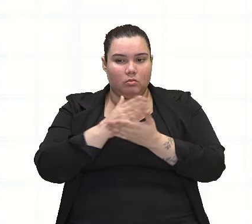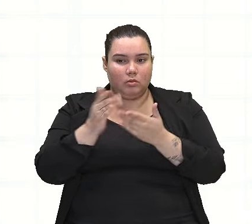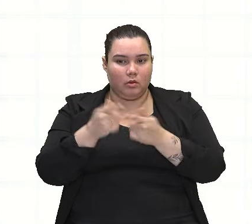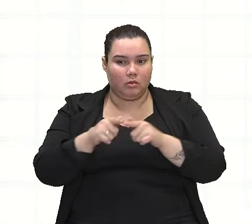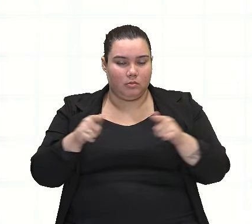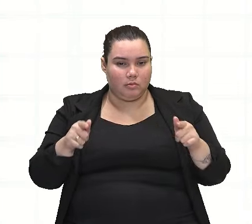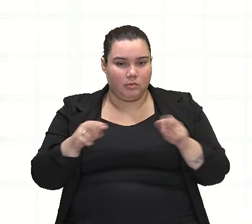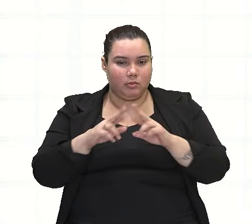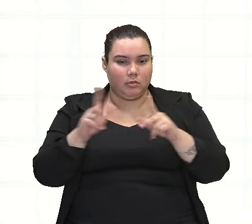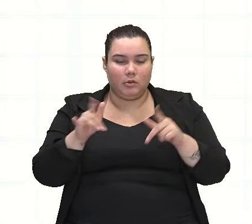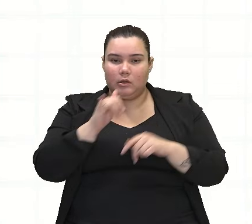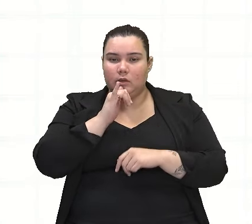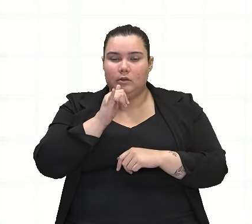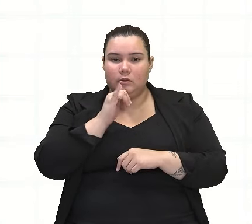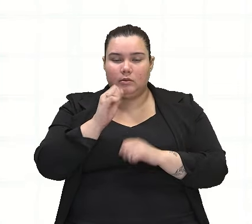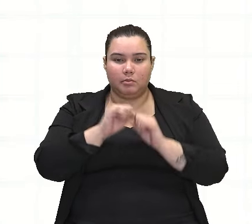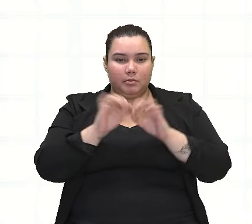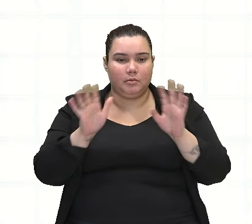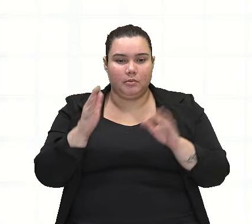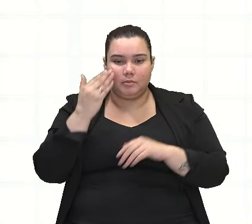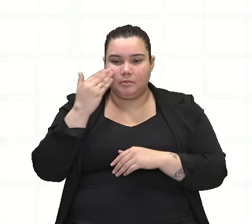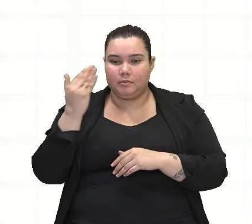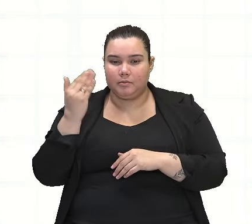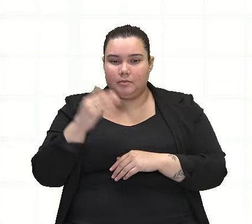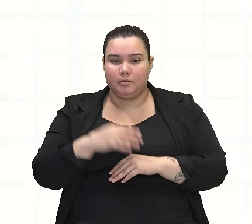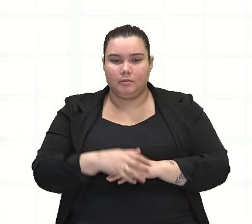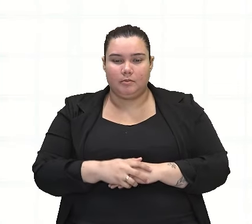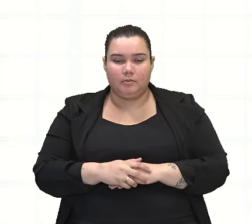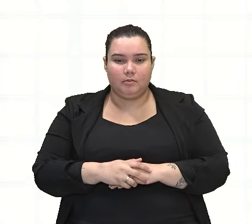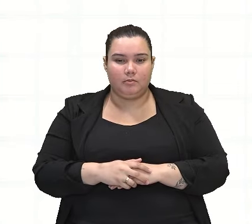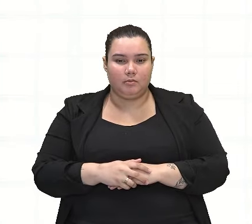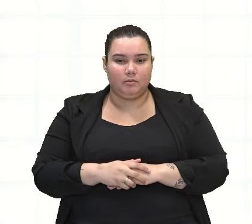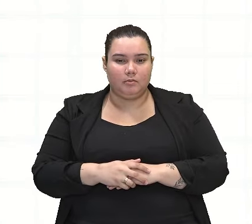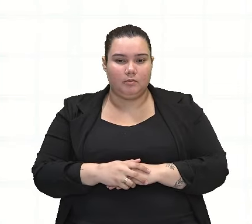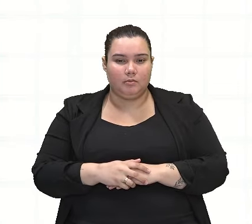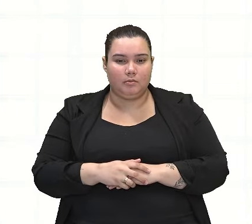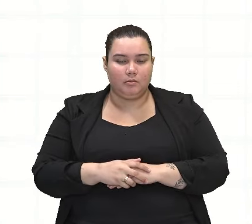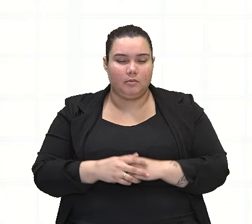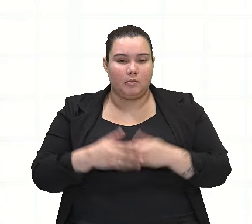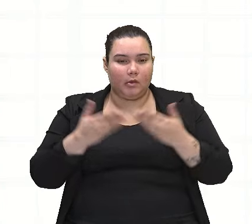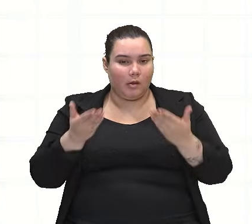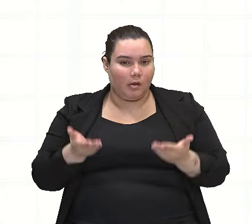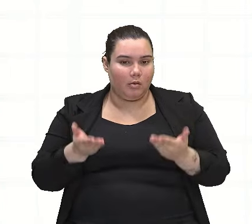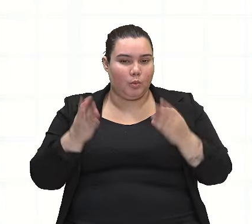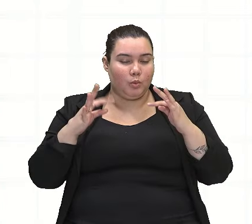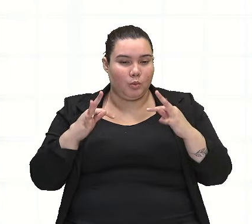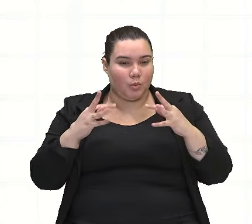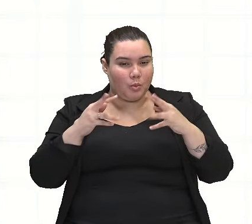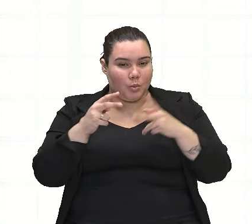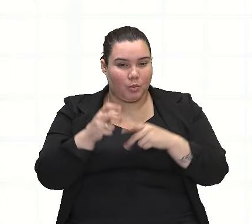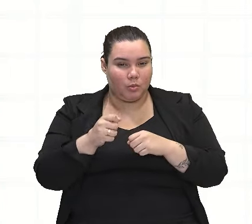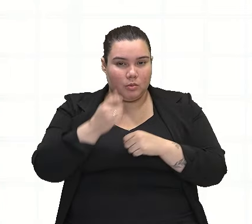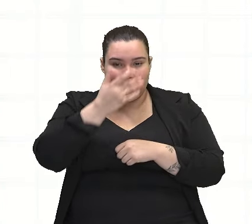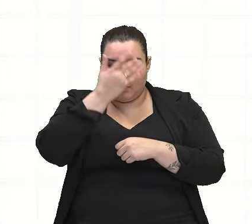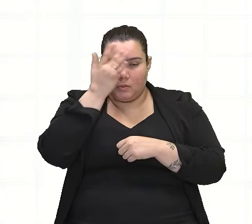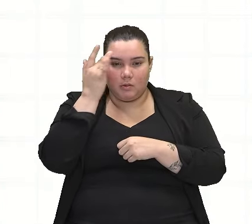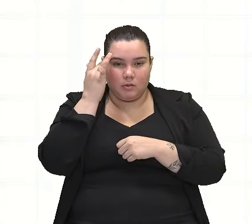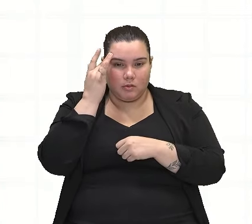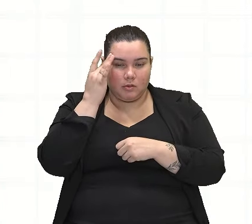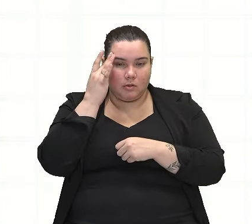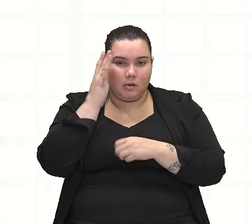Olha o exemplo que fica mais claro. Olha só. Aliás, todos os sertanejos somos